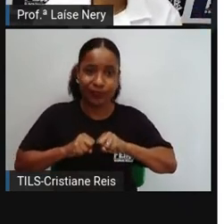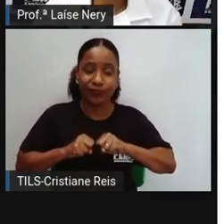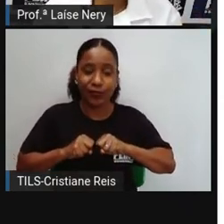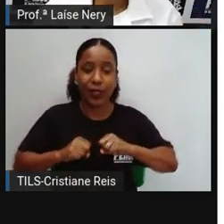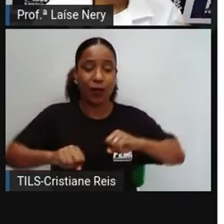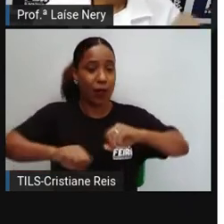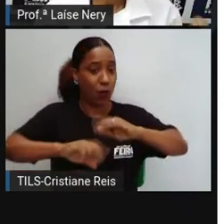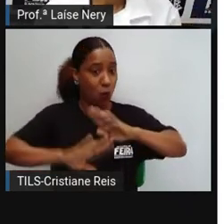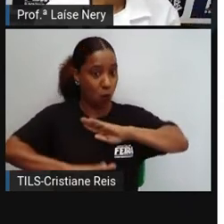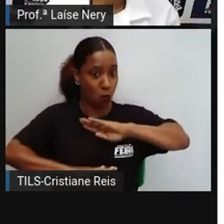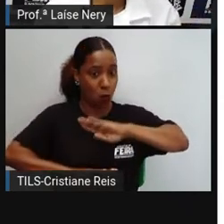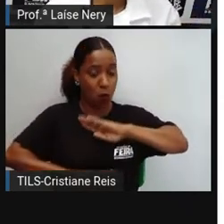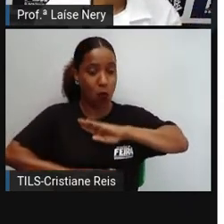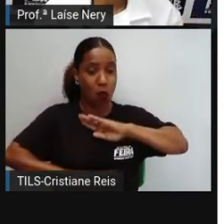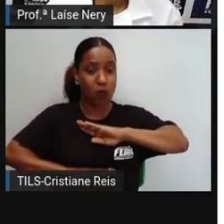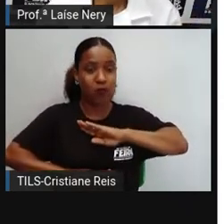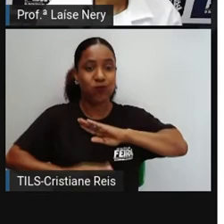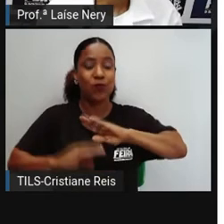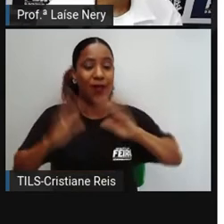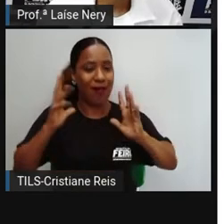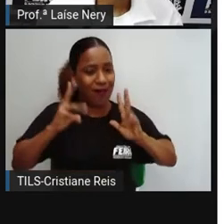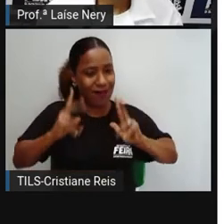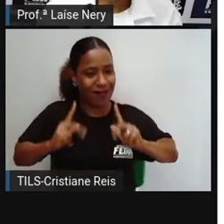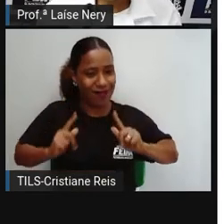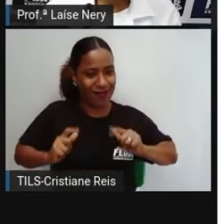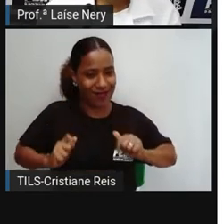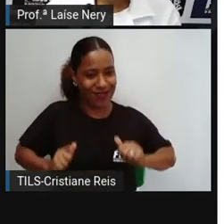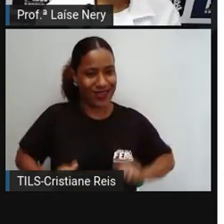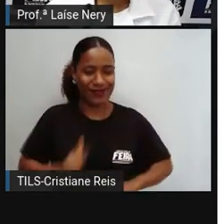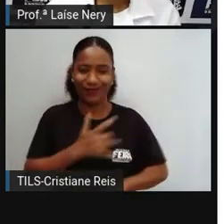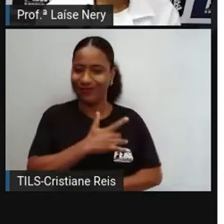fortalece, fica limpo e saudável.